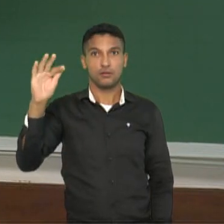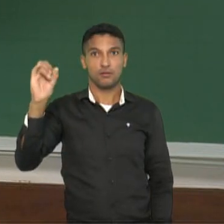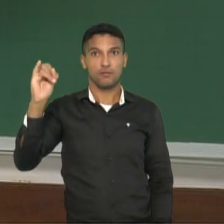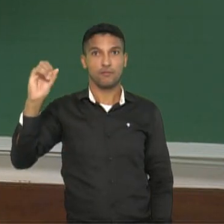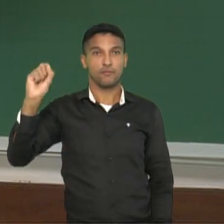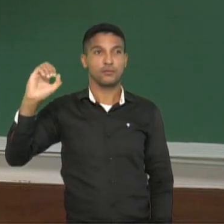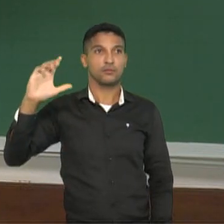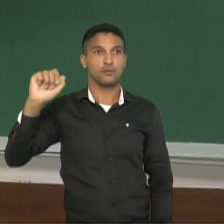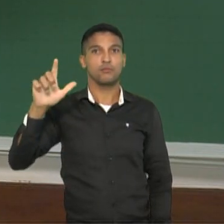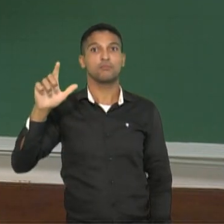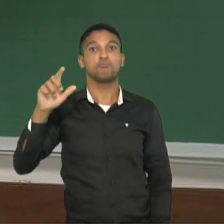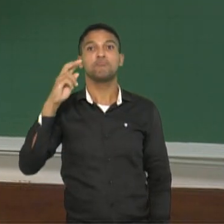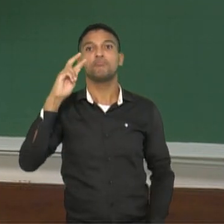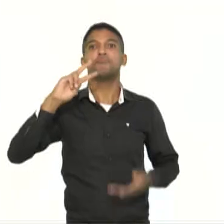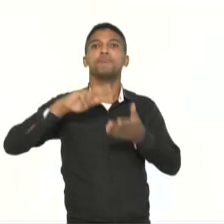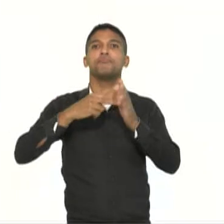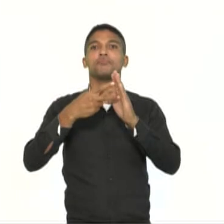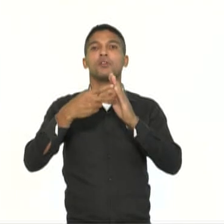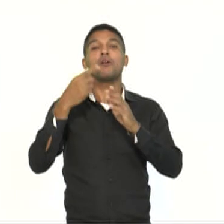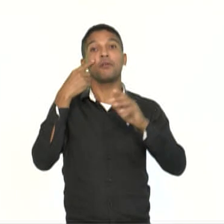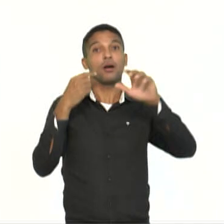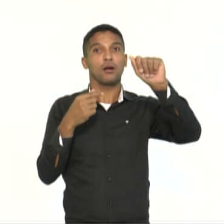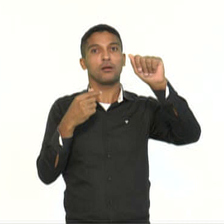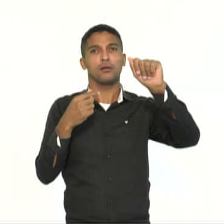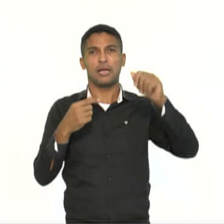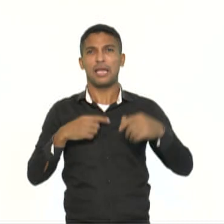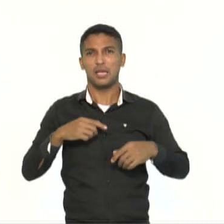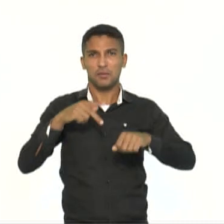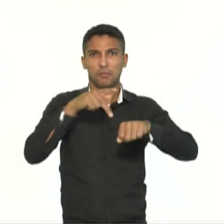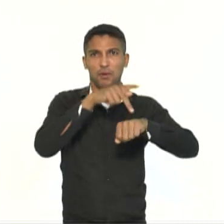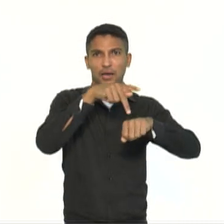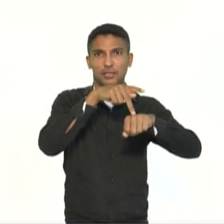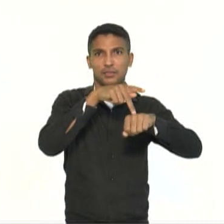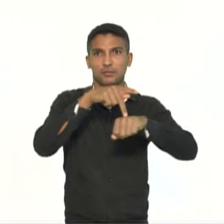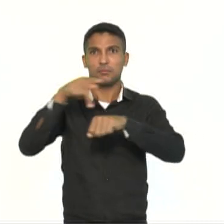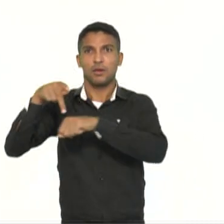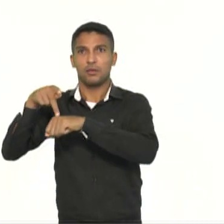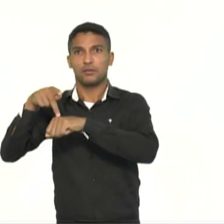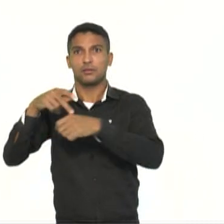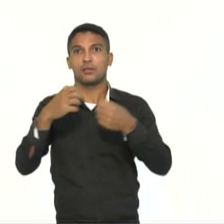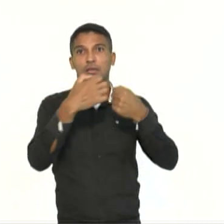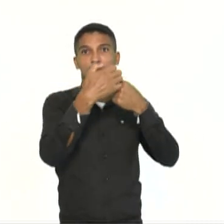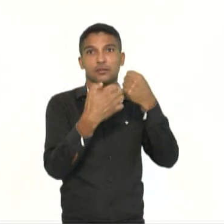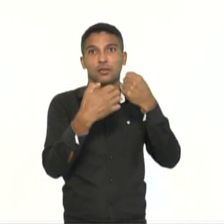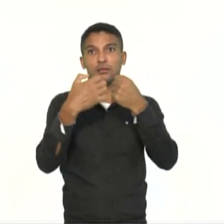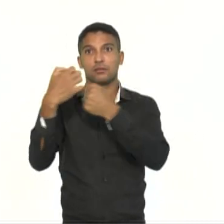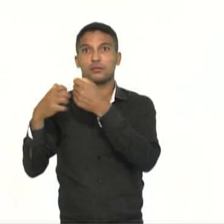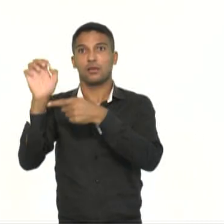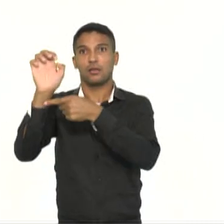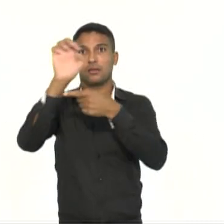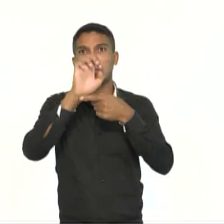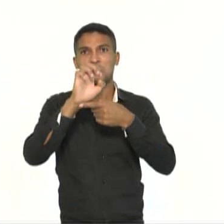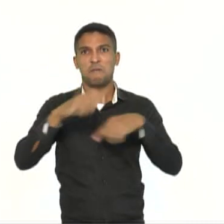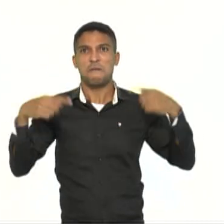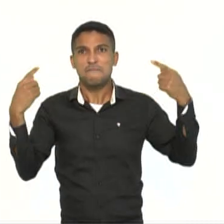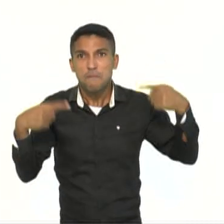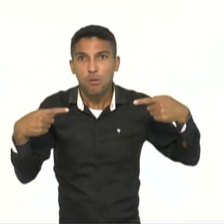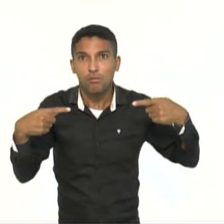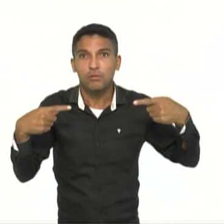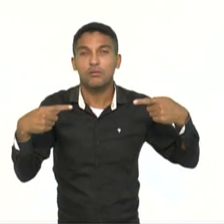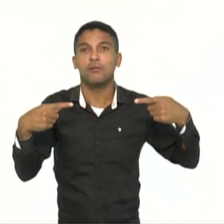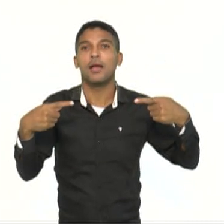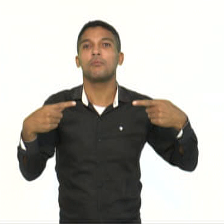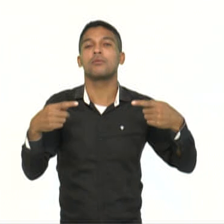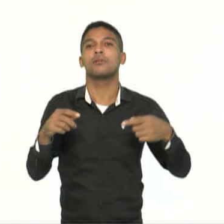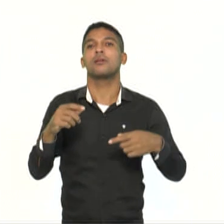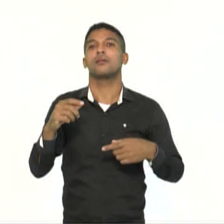alternativa está dito o seguinte, disputa entre países e estados oferecendo regalias. Regalias são